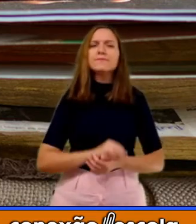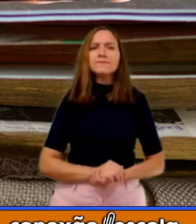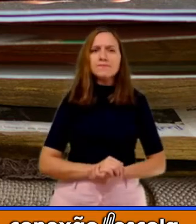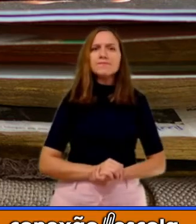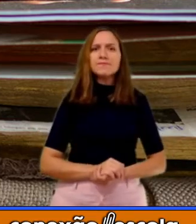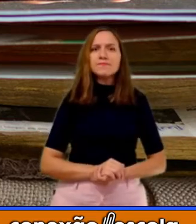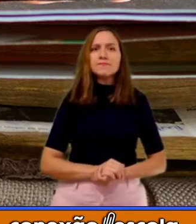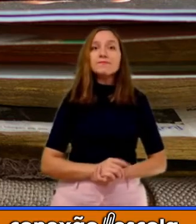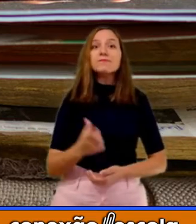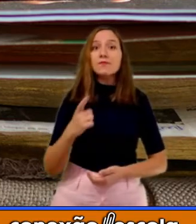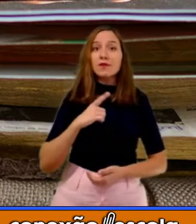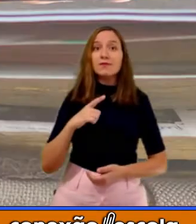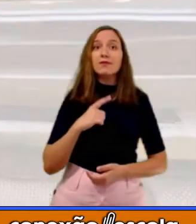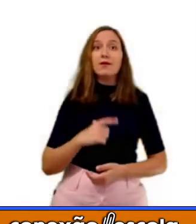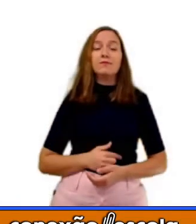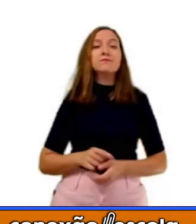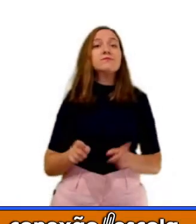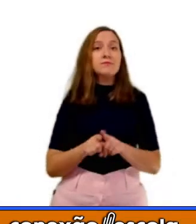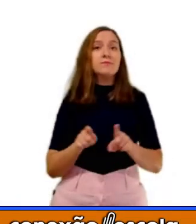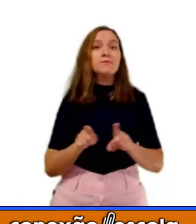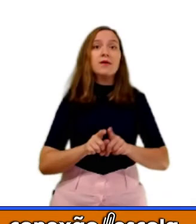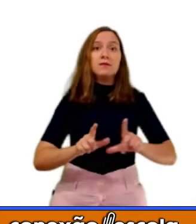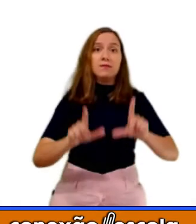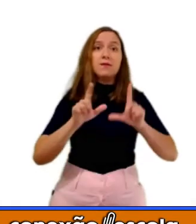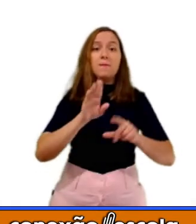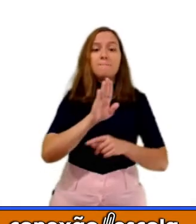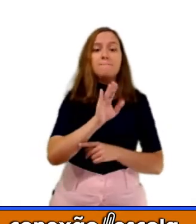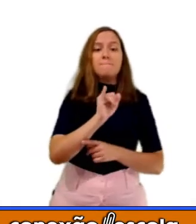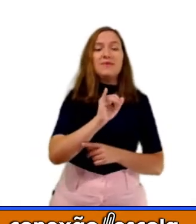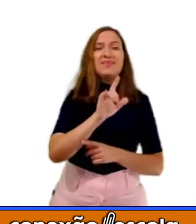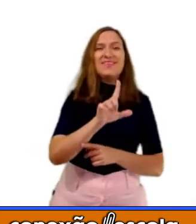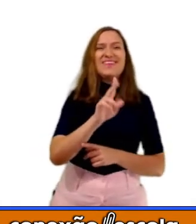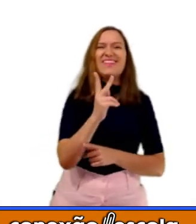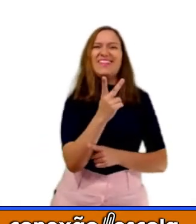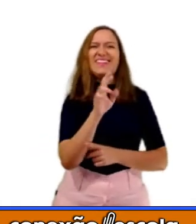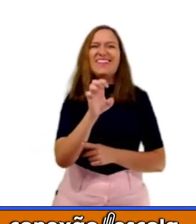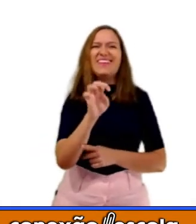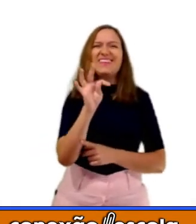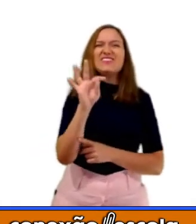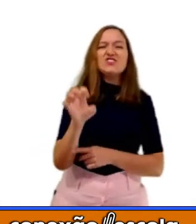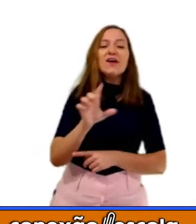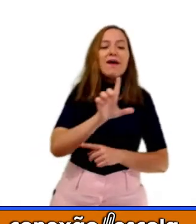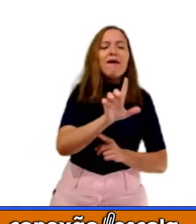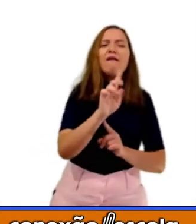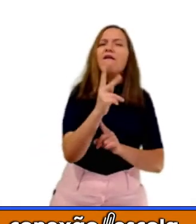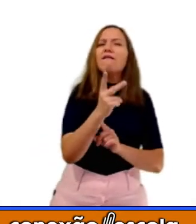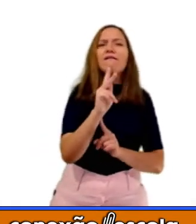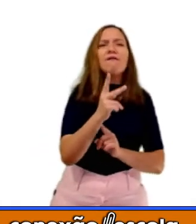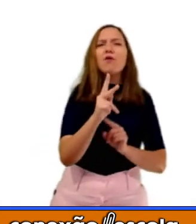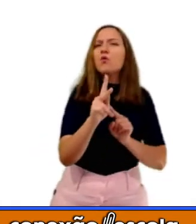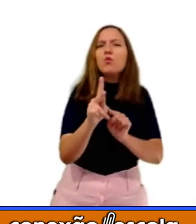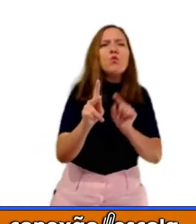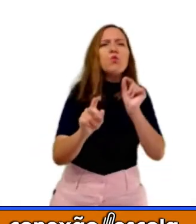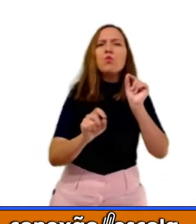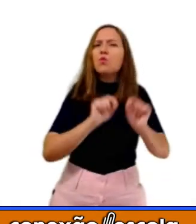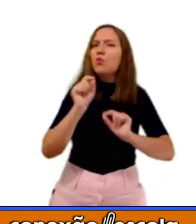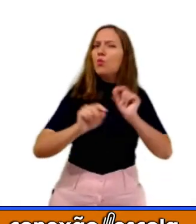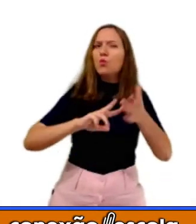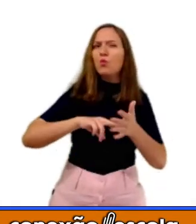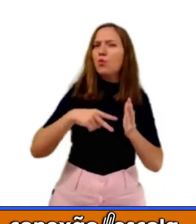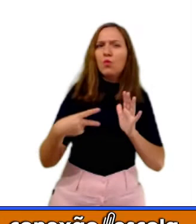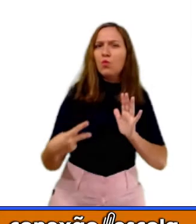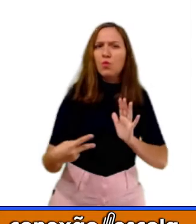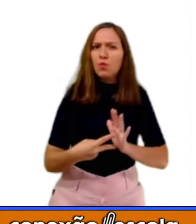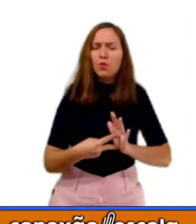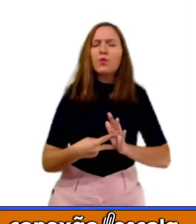o LH. Vamos falar bilhete. O que a gente percebeu nessa palavra? Que